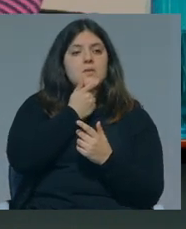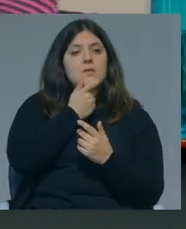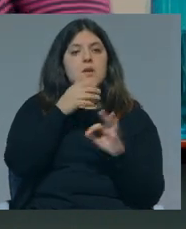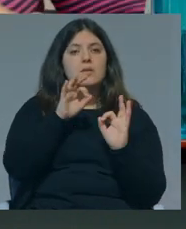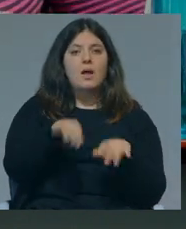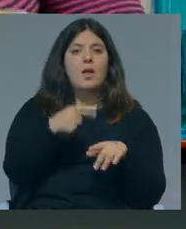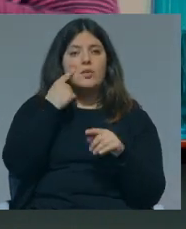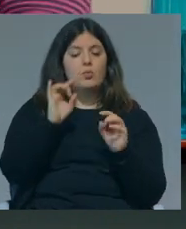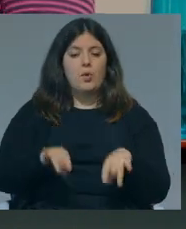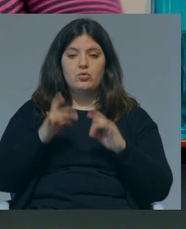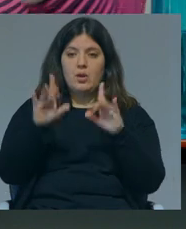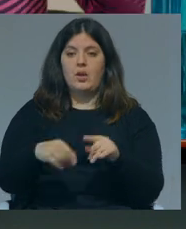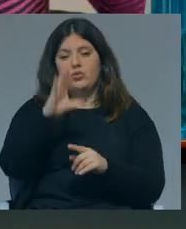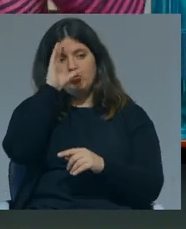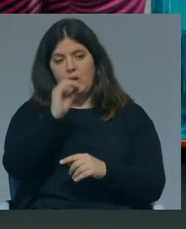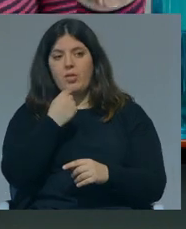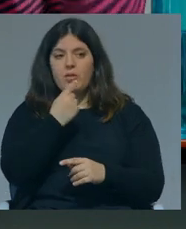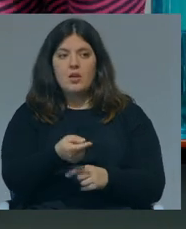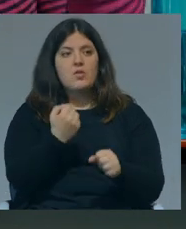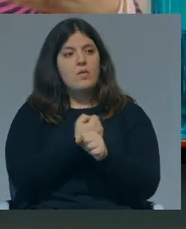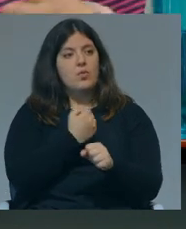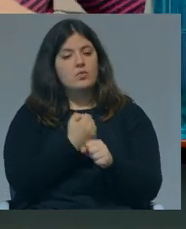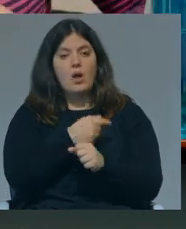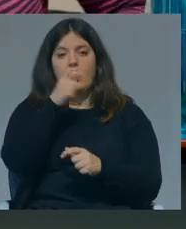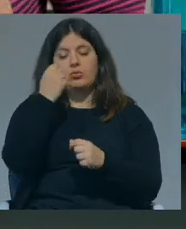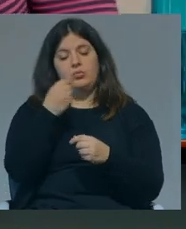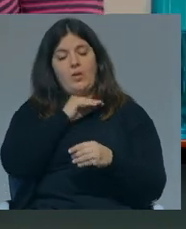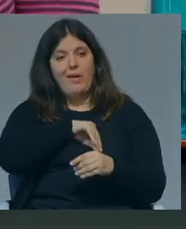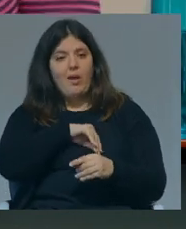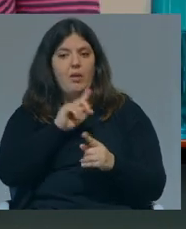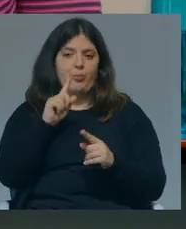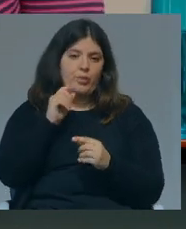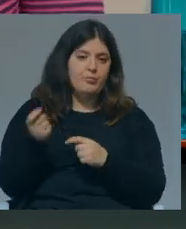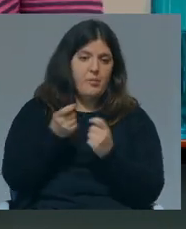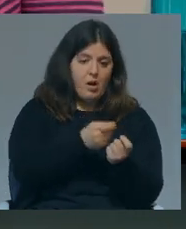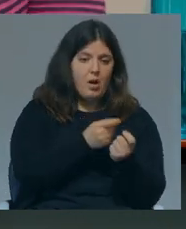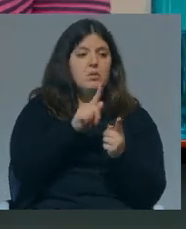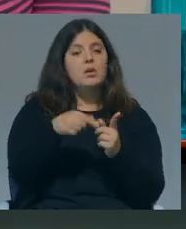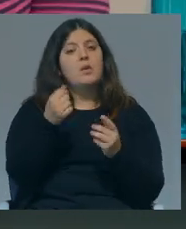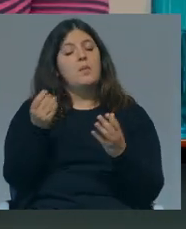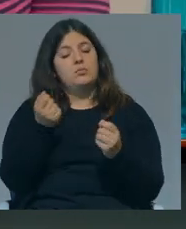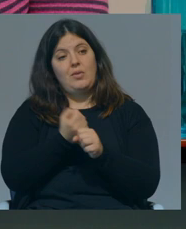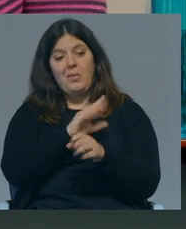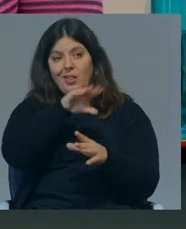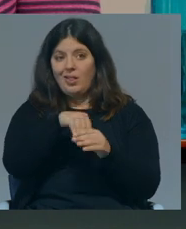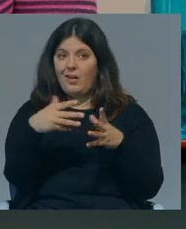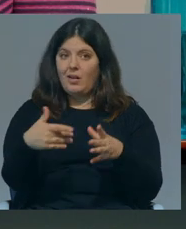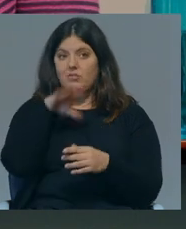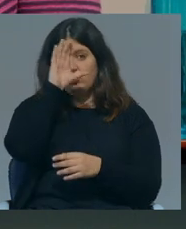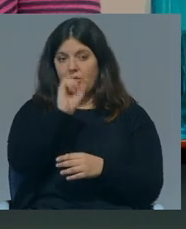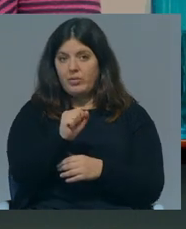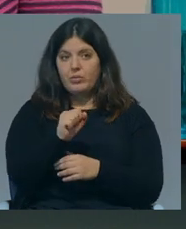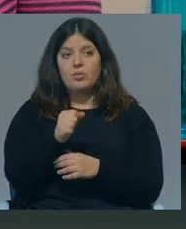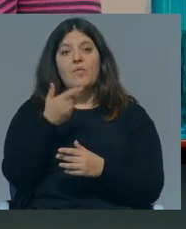o mecanismo australiano, em que o Estado garante, que é em função do rendimento que as pessoas ganham no Estado, com uma grande intervenção estatal nesse mecanismo de